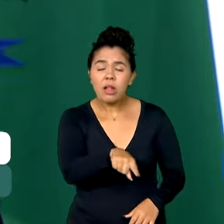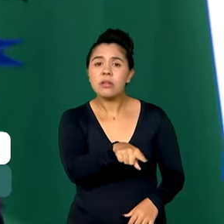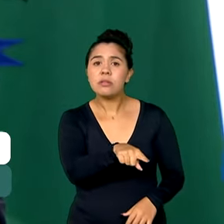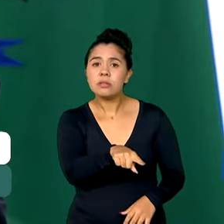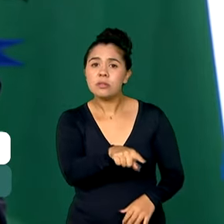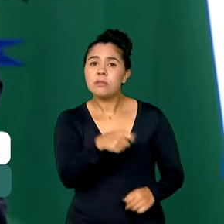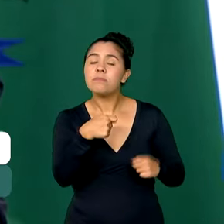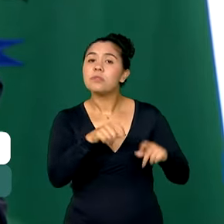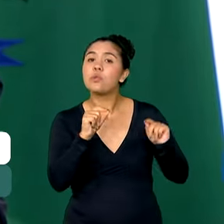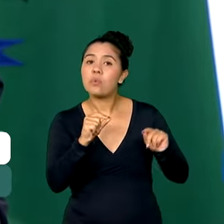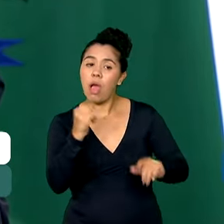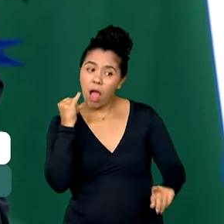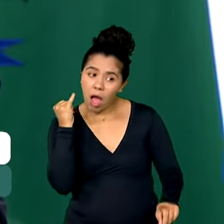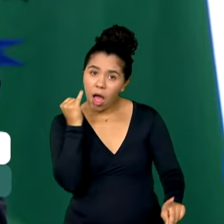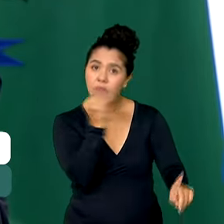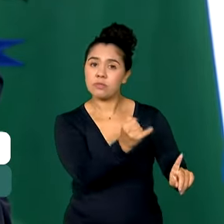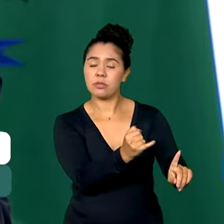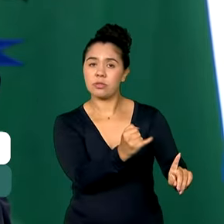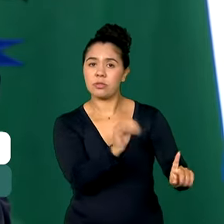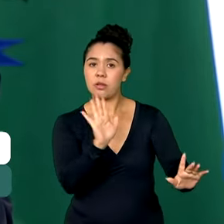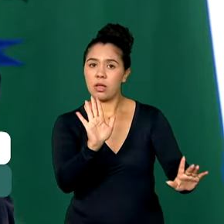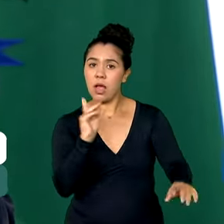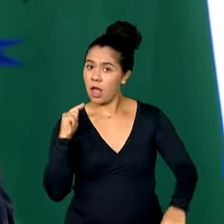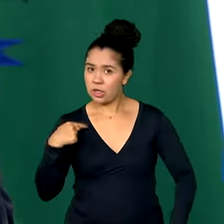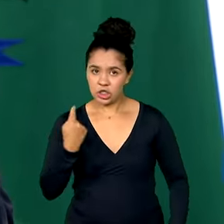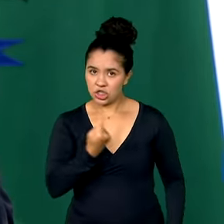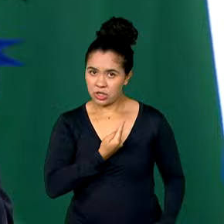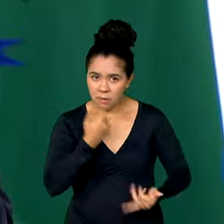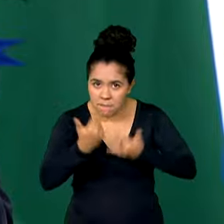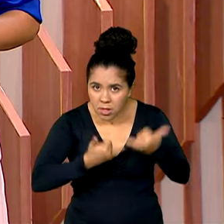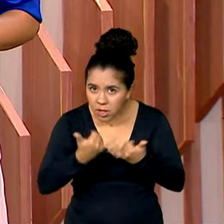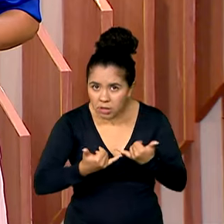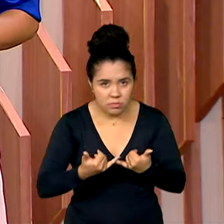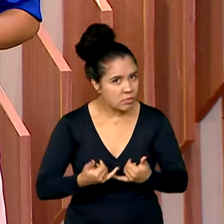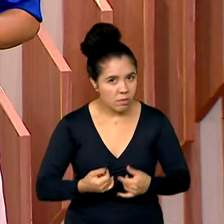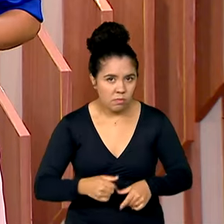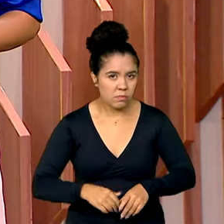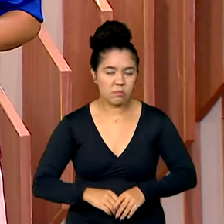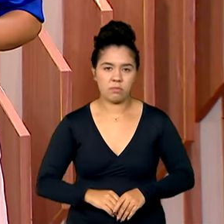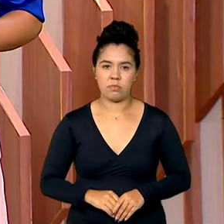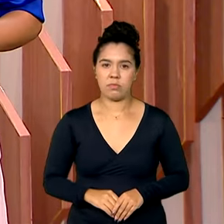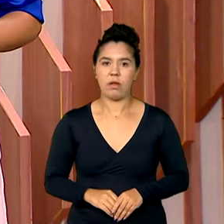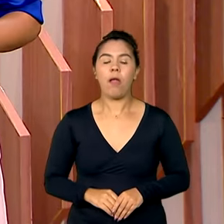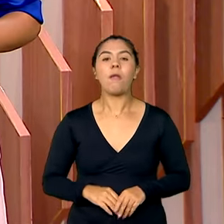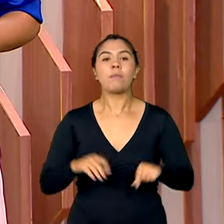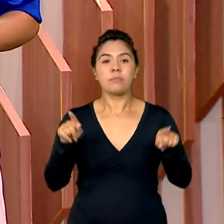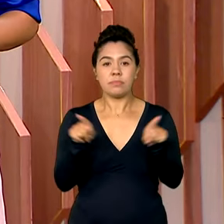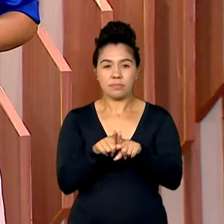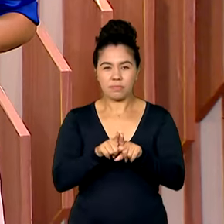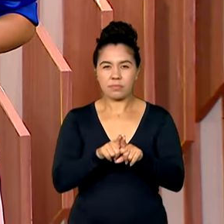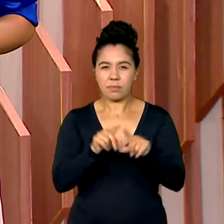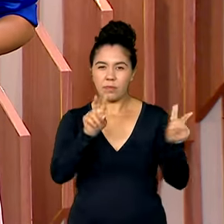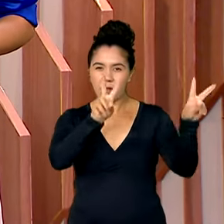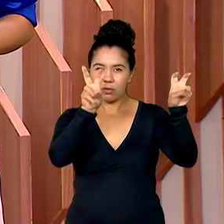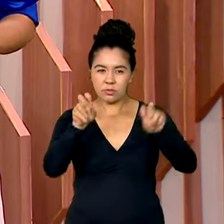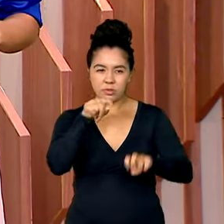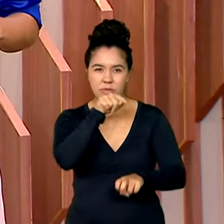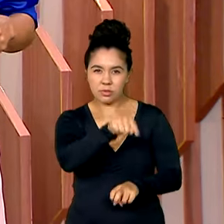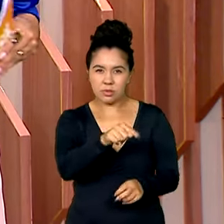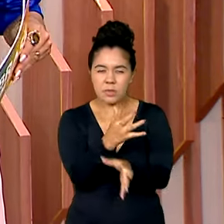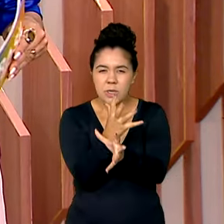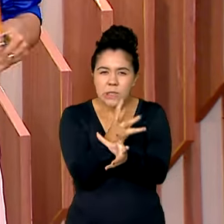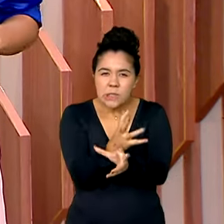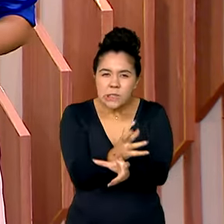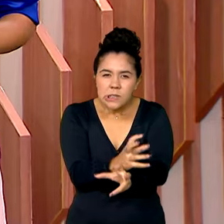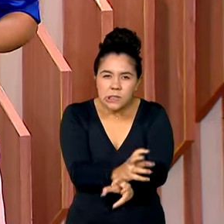avisadas de que a gente não está para brincadeira. Pois é, e diante da seca prolongada e dos